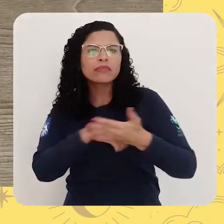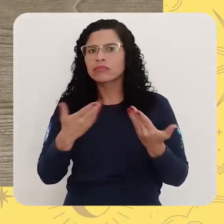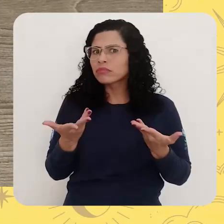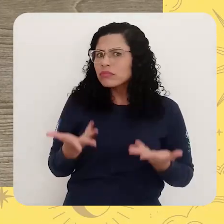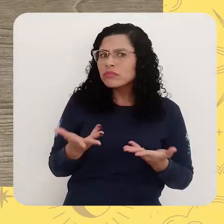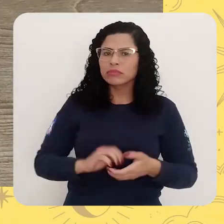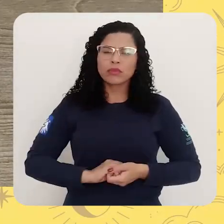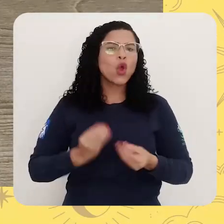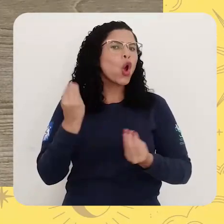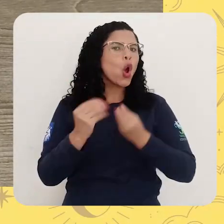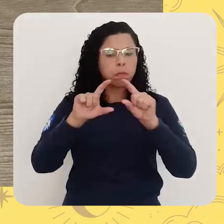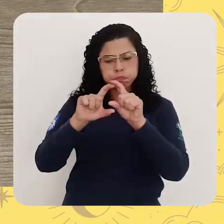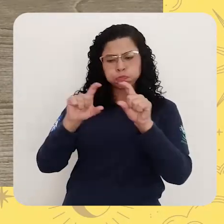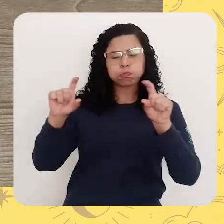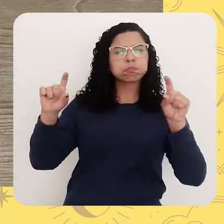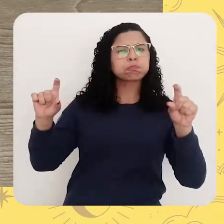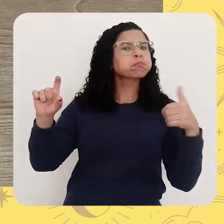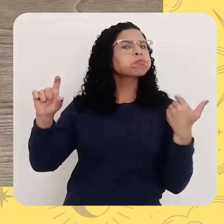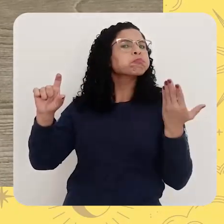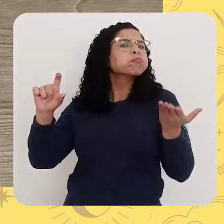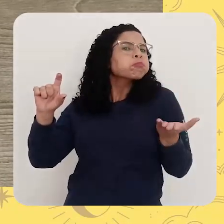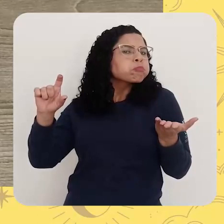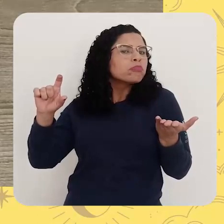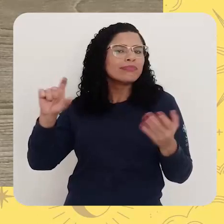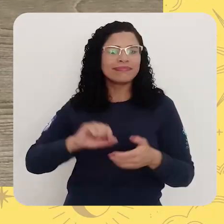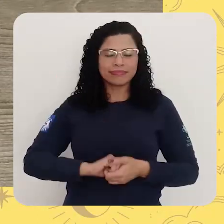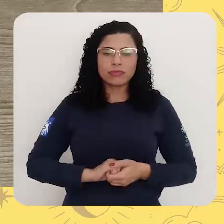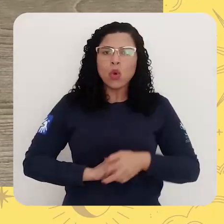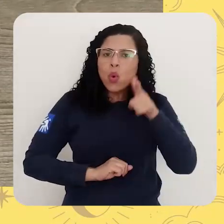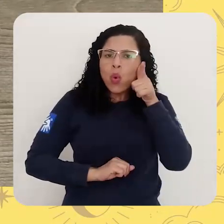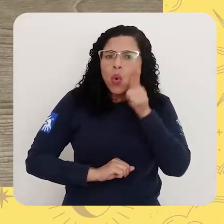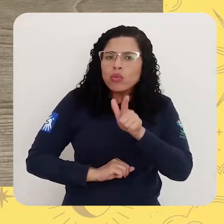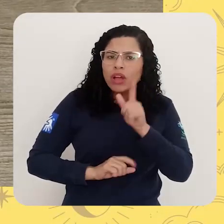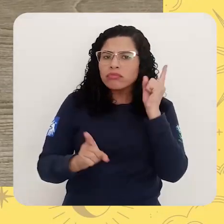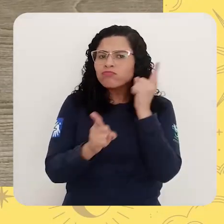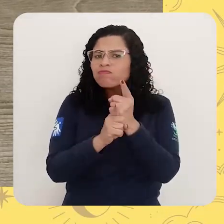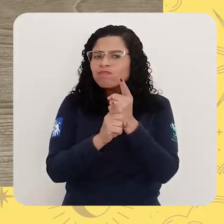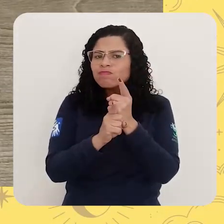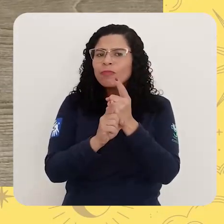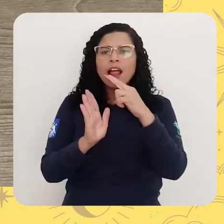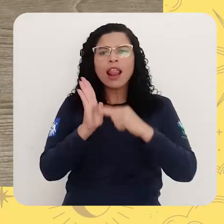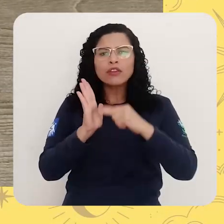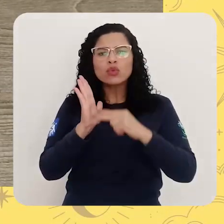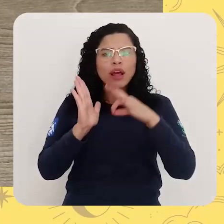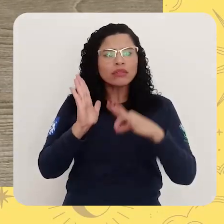meia-noite. Qual frase será que é a meia-noite? Vocês conseguem identificar?